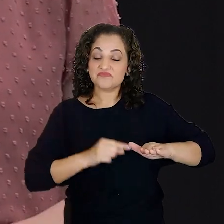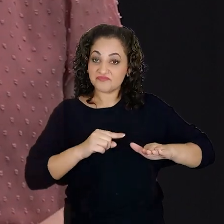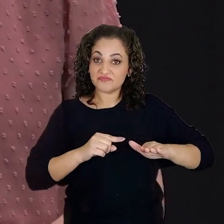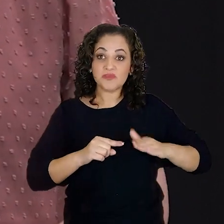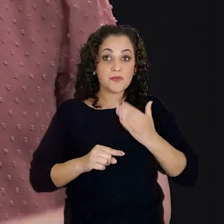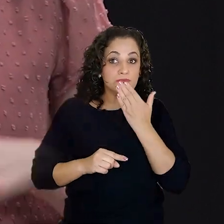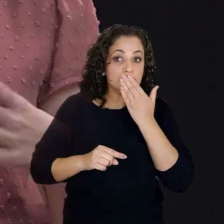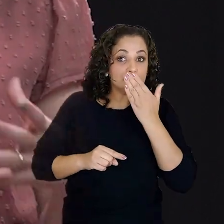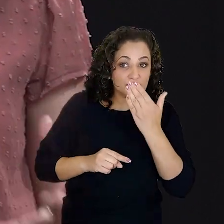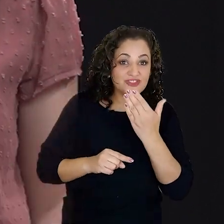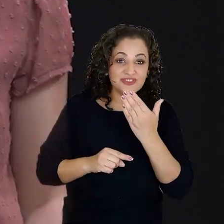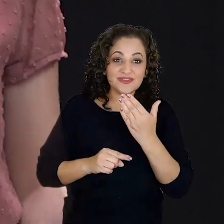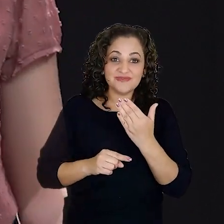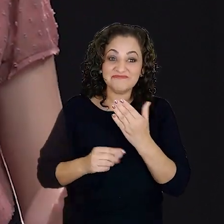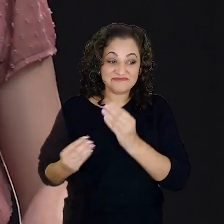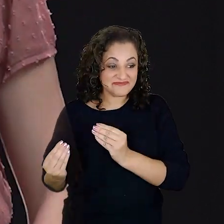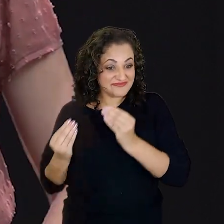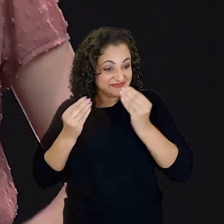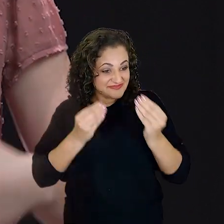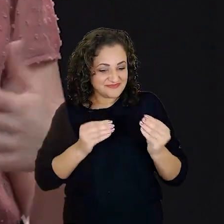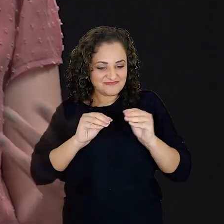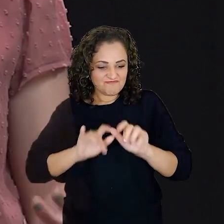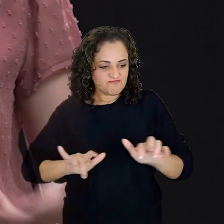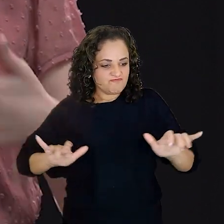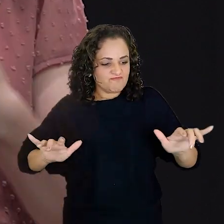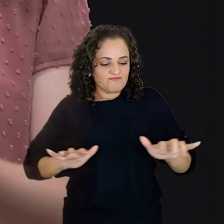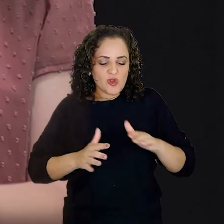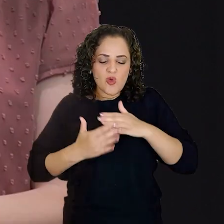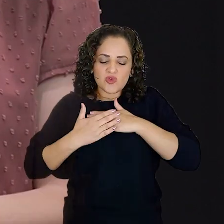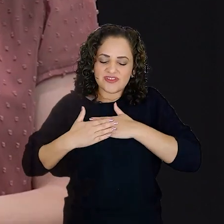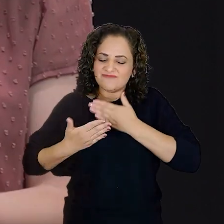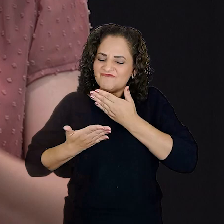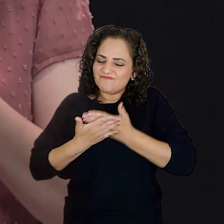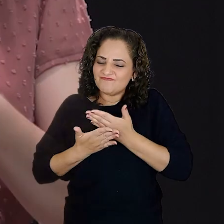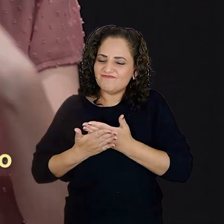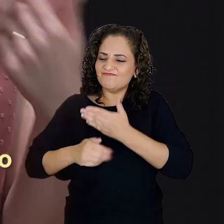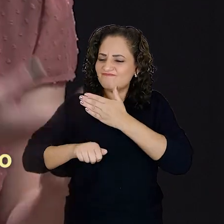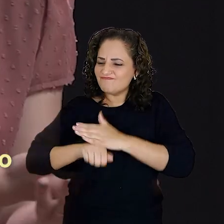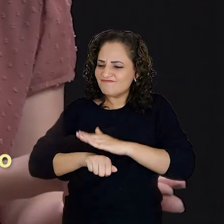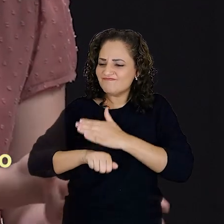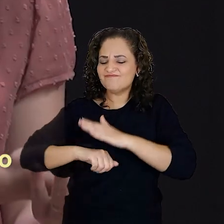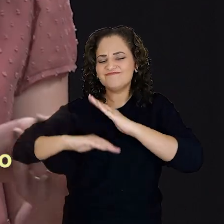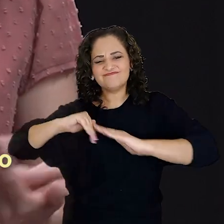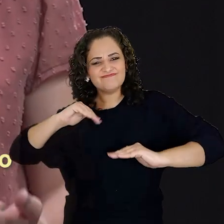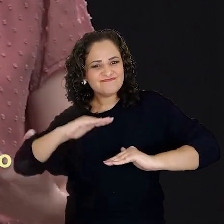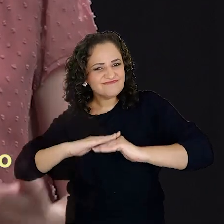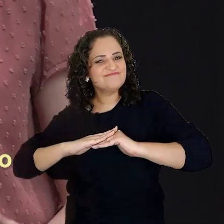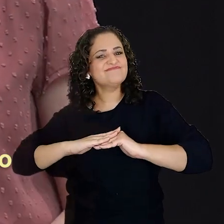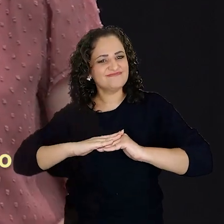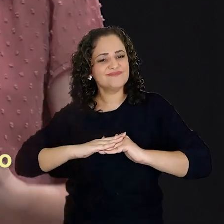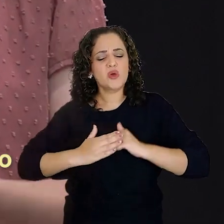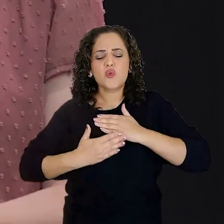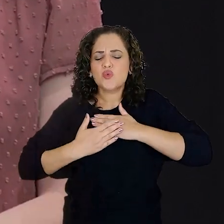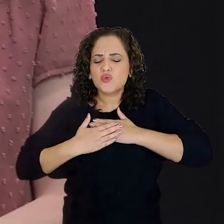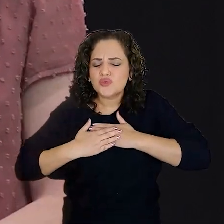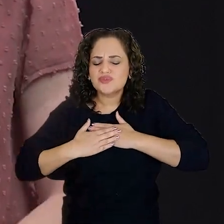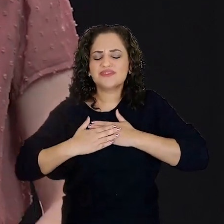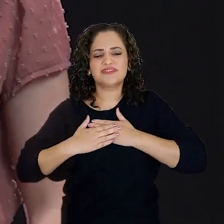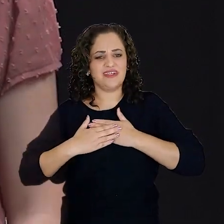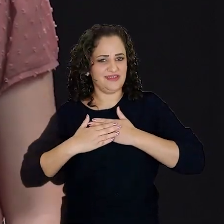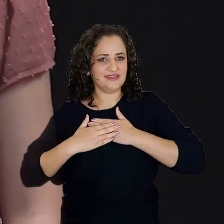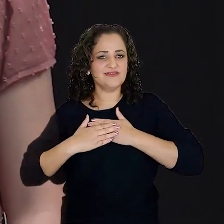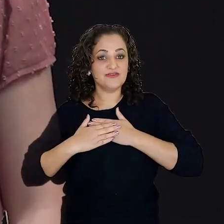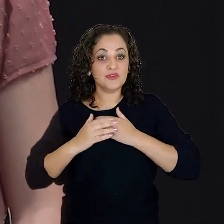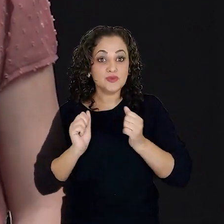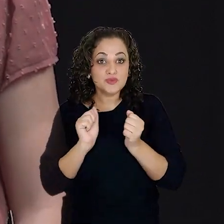um piano de seu pai. E ela gostava de estudar muito, praticava muito, fazia as aulas e gostava também de praticar com seu tio, flautista